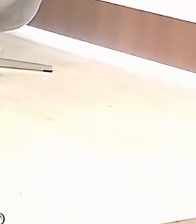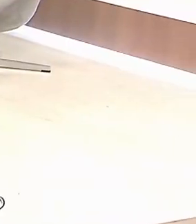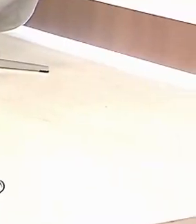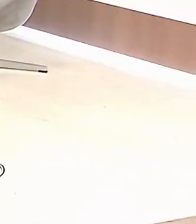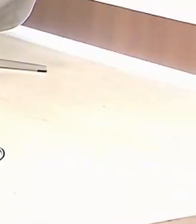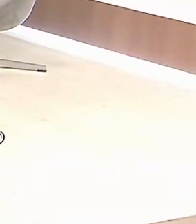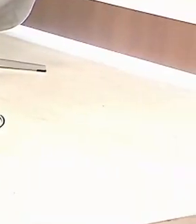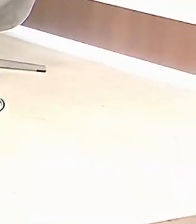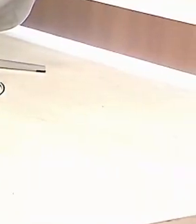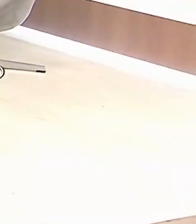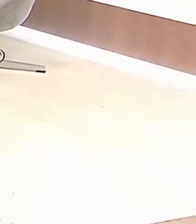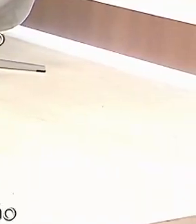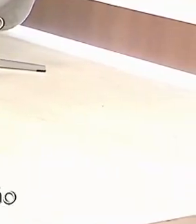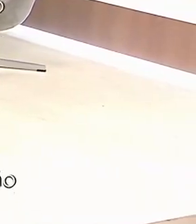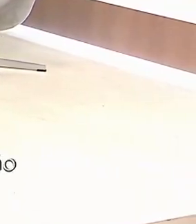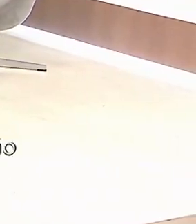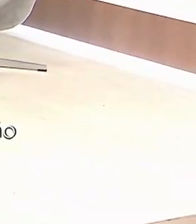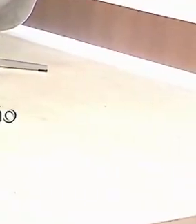Tchau.